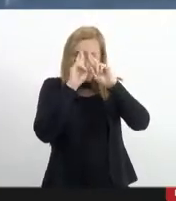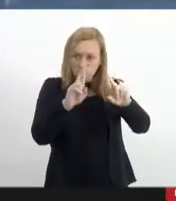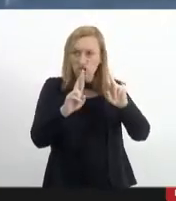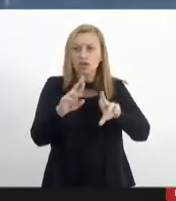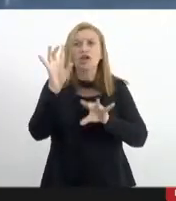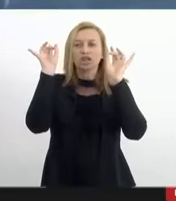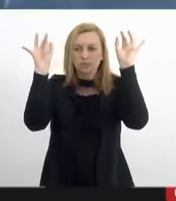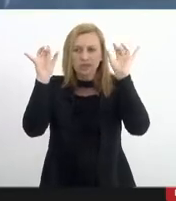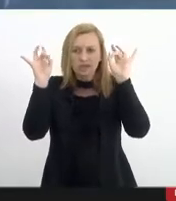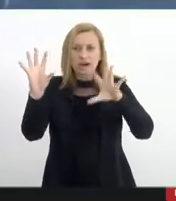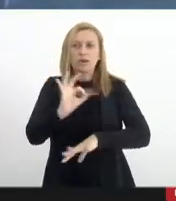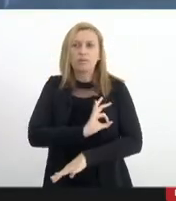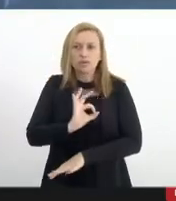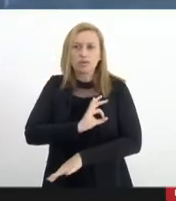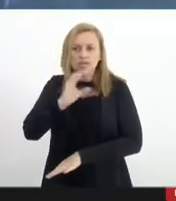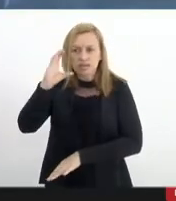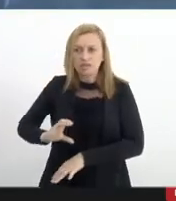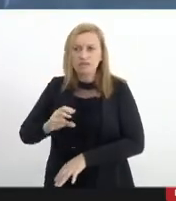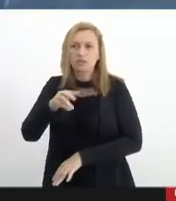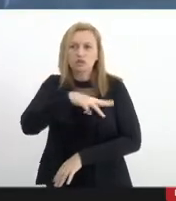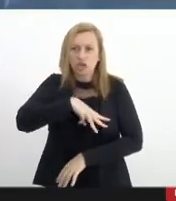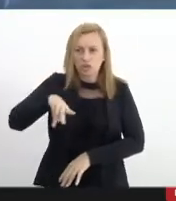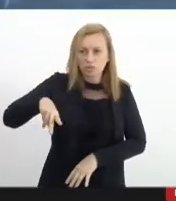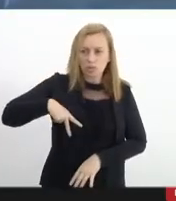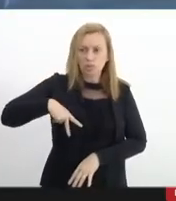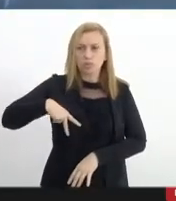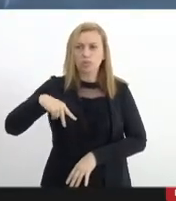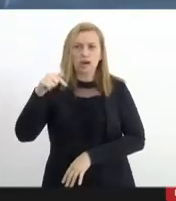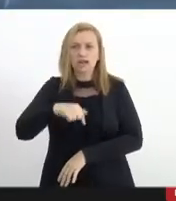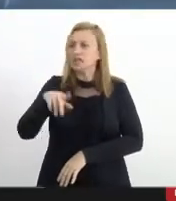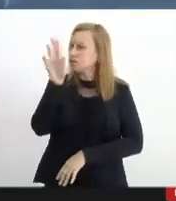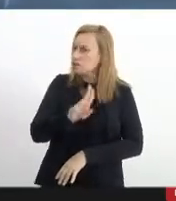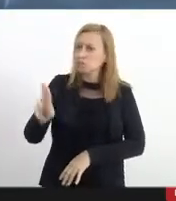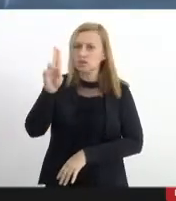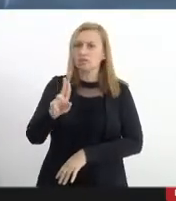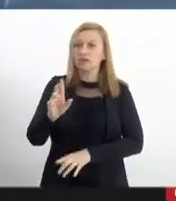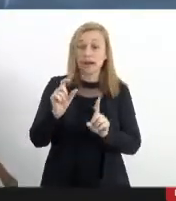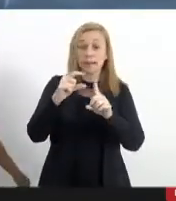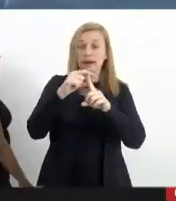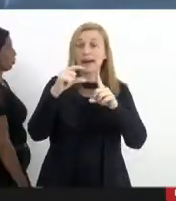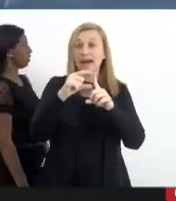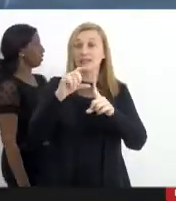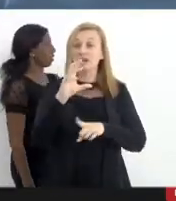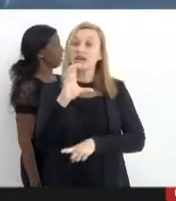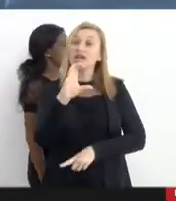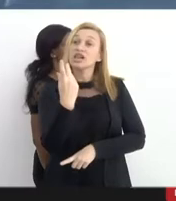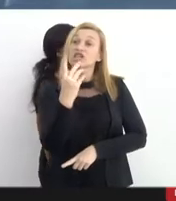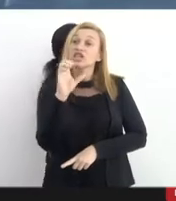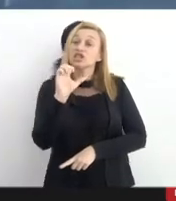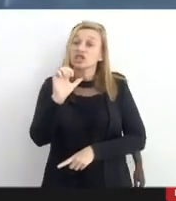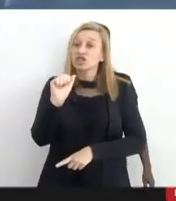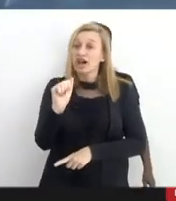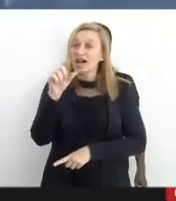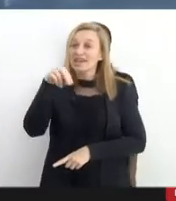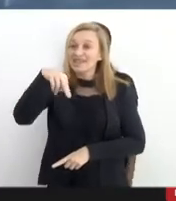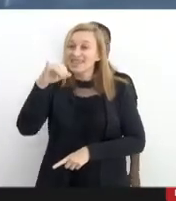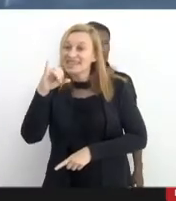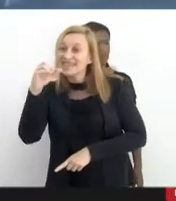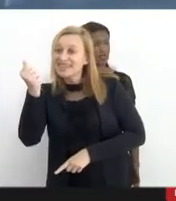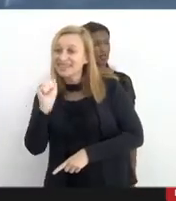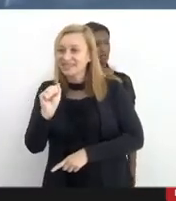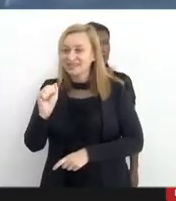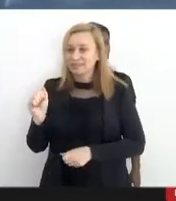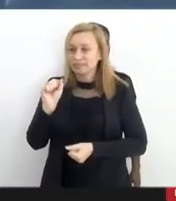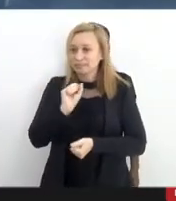à instituição da Polícia Civil e do Ministério Público, aqui não usamos esse termo. Mas eu acho importante e me causa muitas